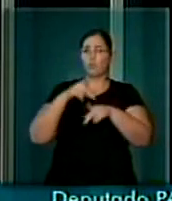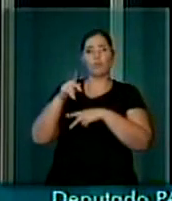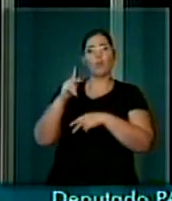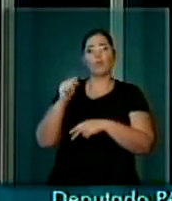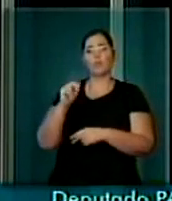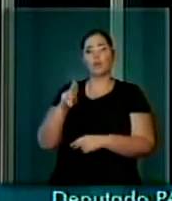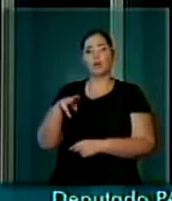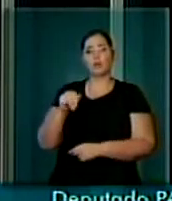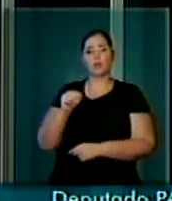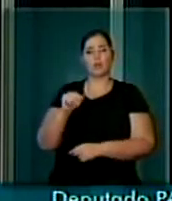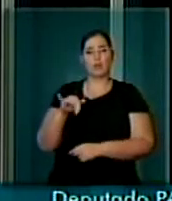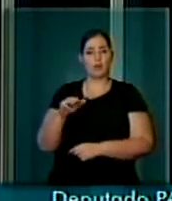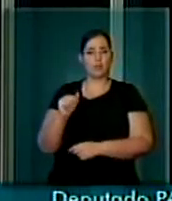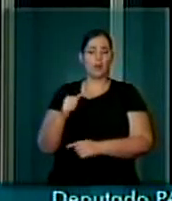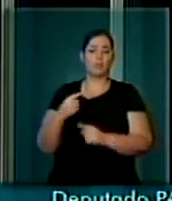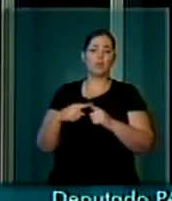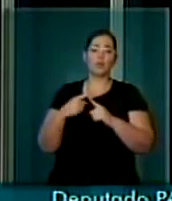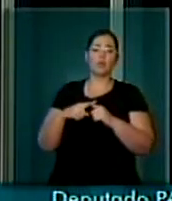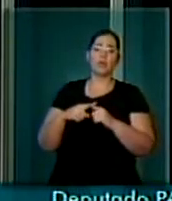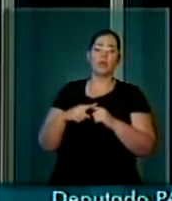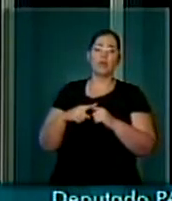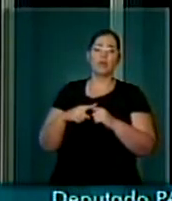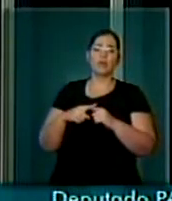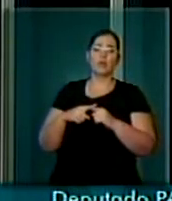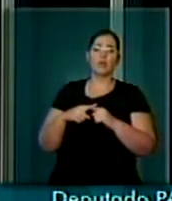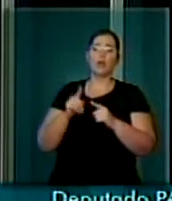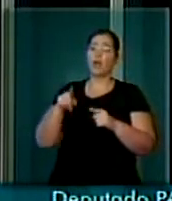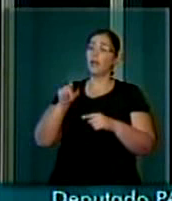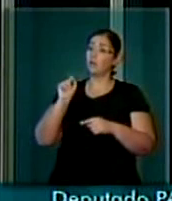seu pai nasceu exatamente em Camusim,